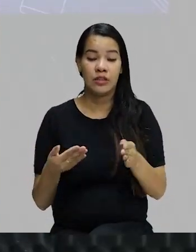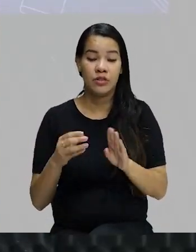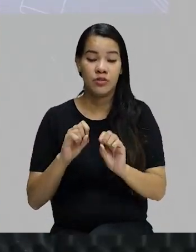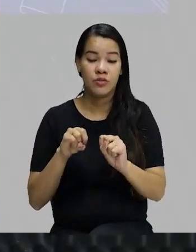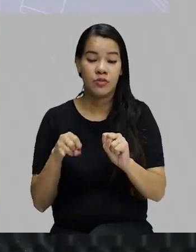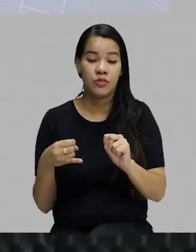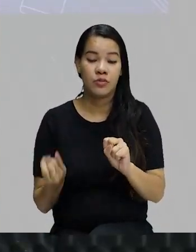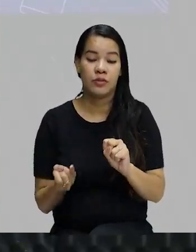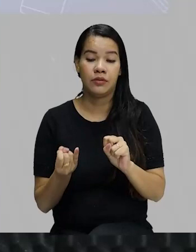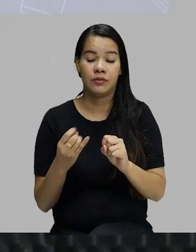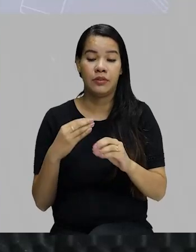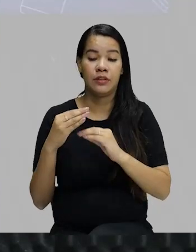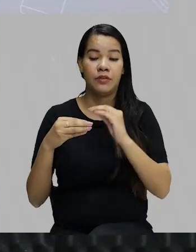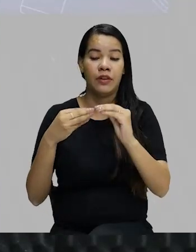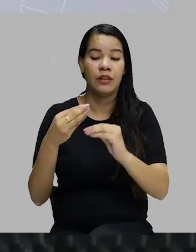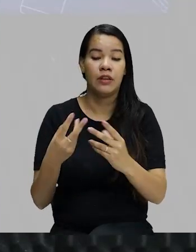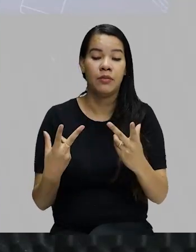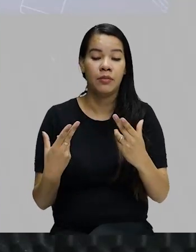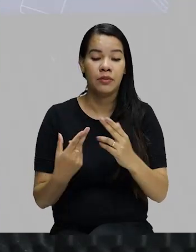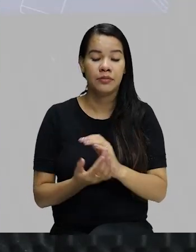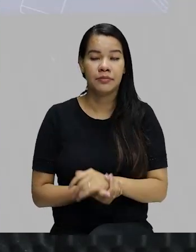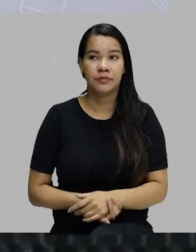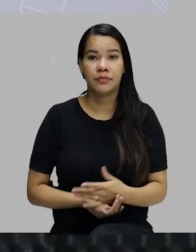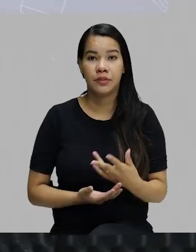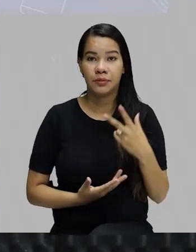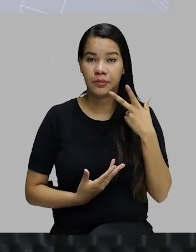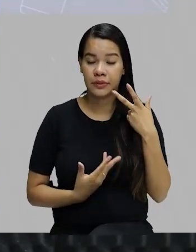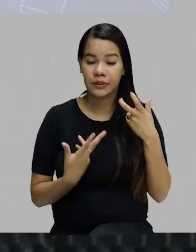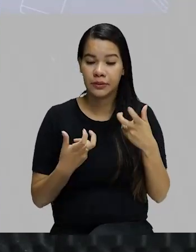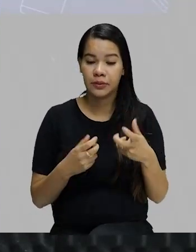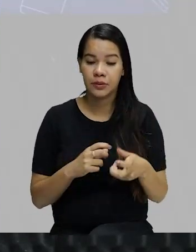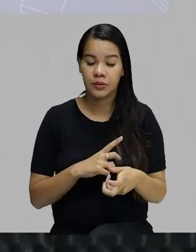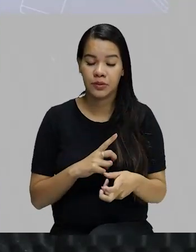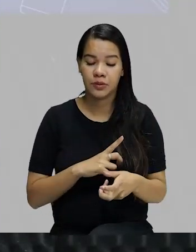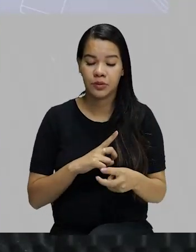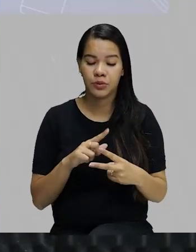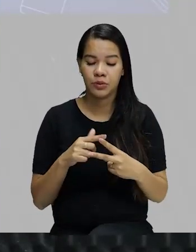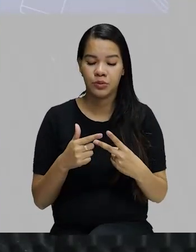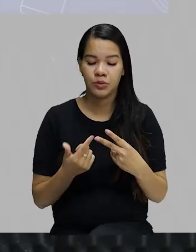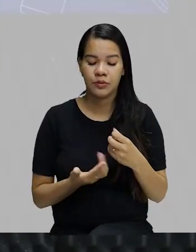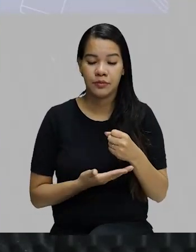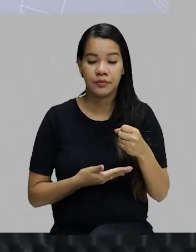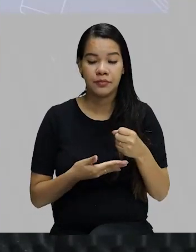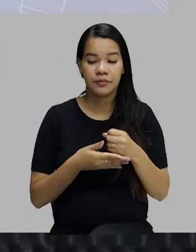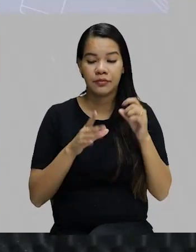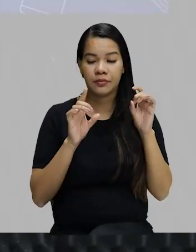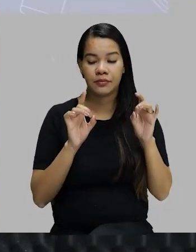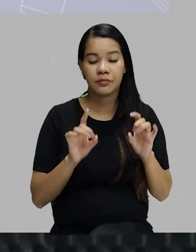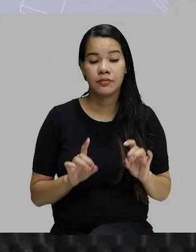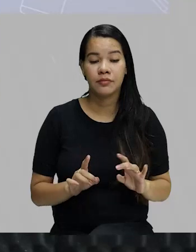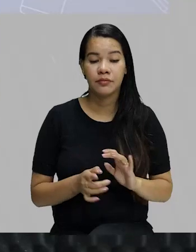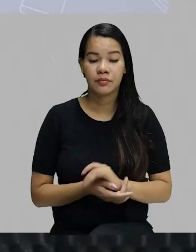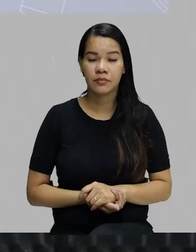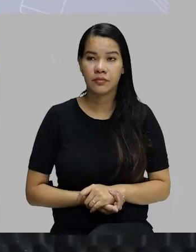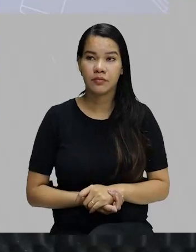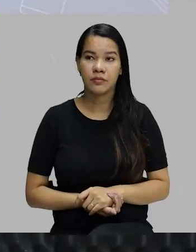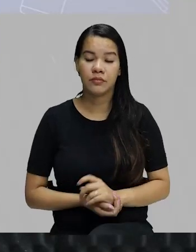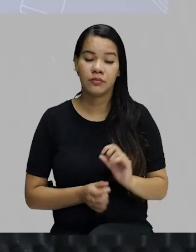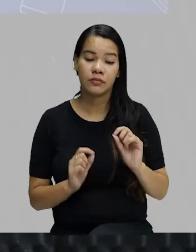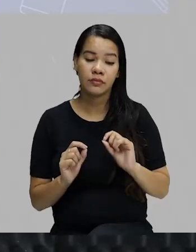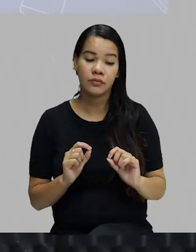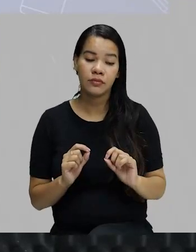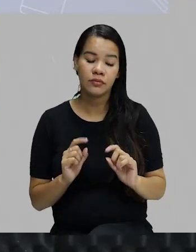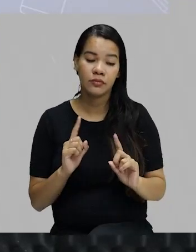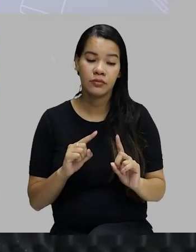estou falando aí, que o imperativo, eu tenho duas bases principais, tá? Que é o